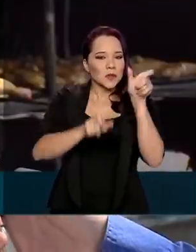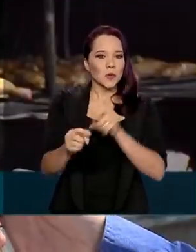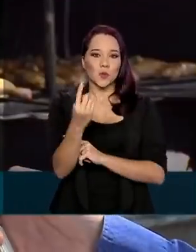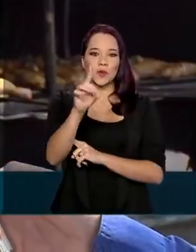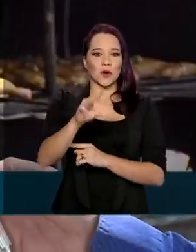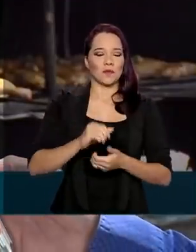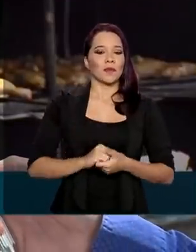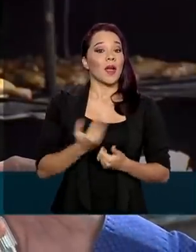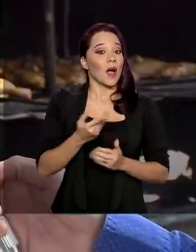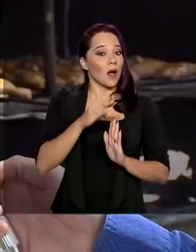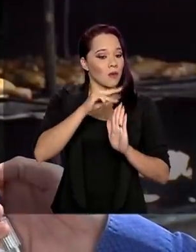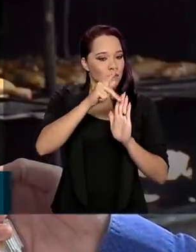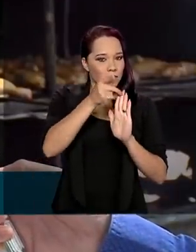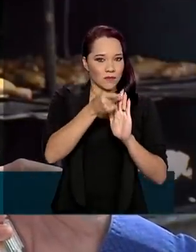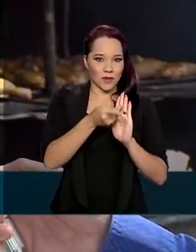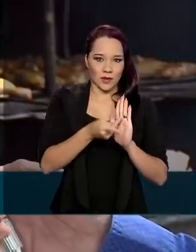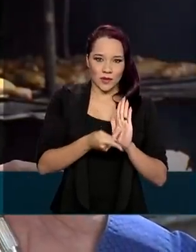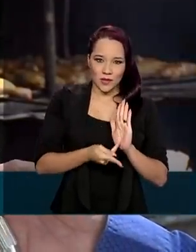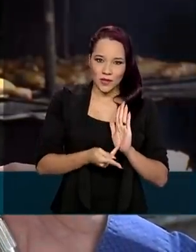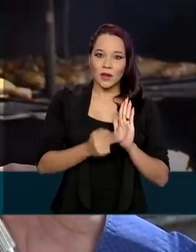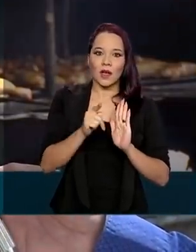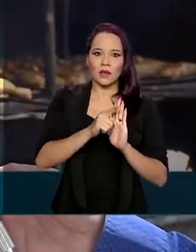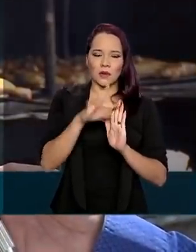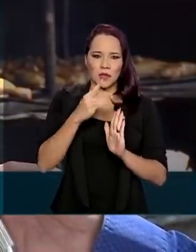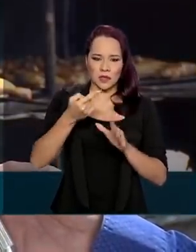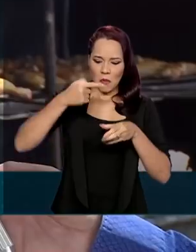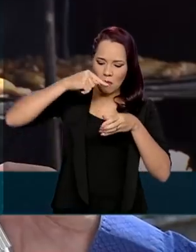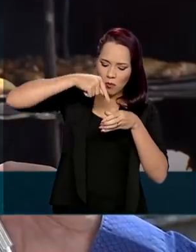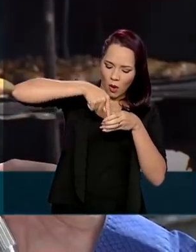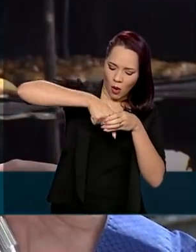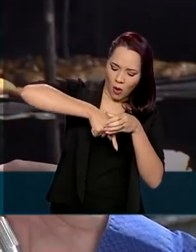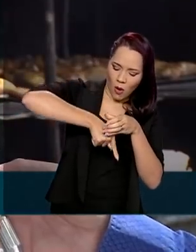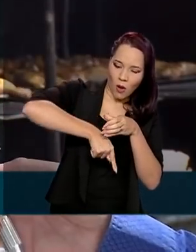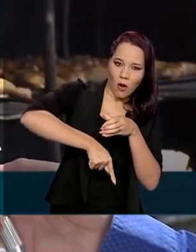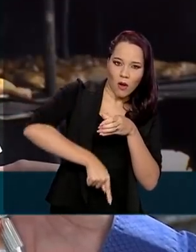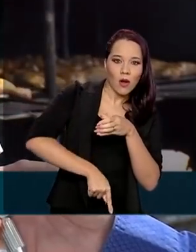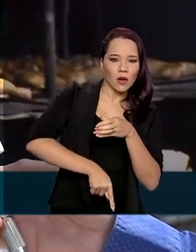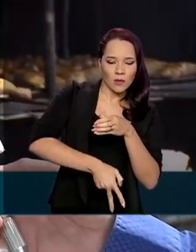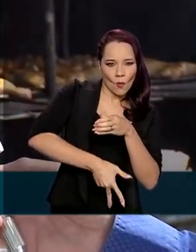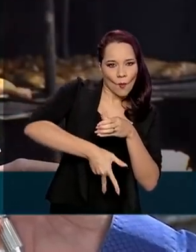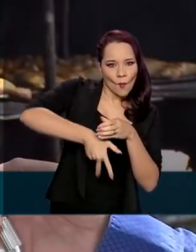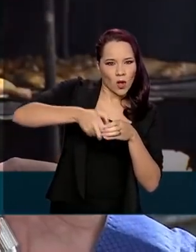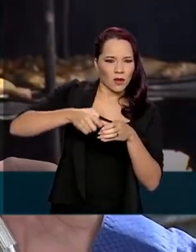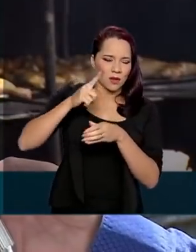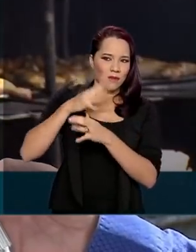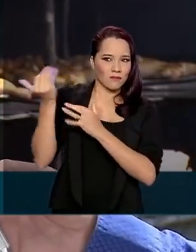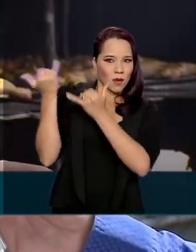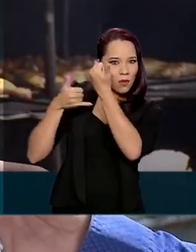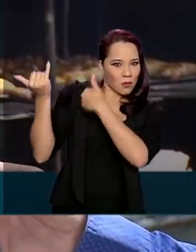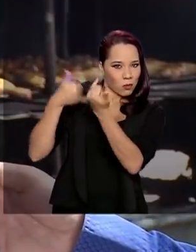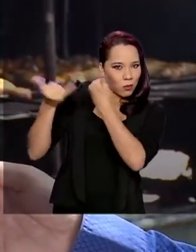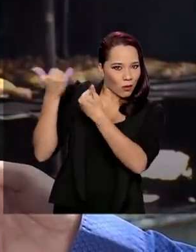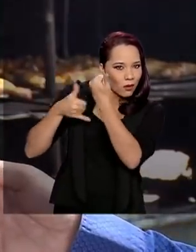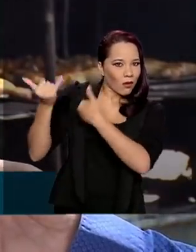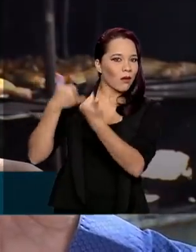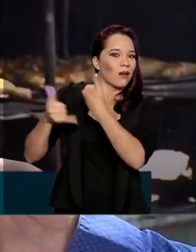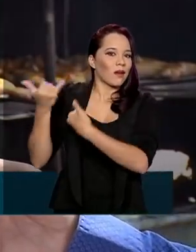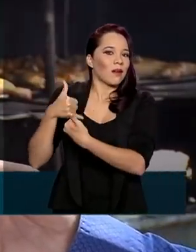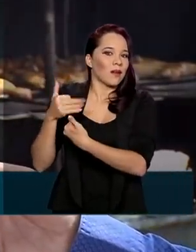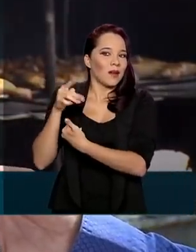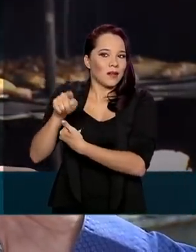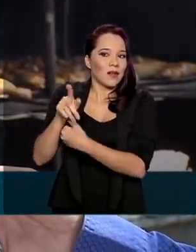Um projeto que fizeram sobre um poço profundo, que estou sabendo, por as